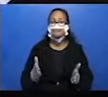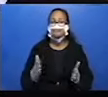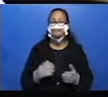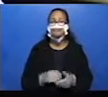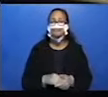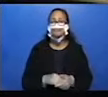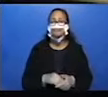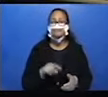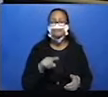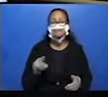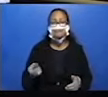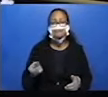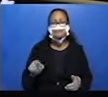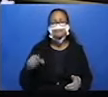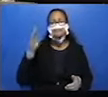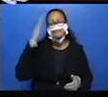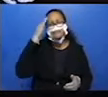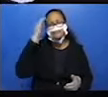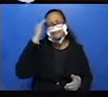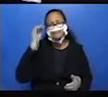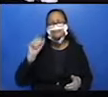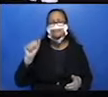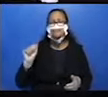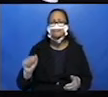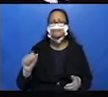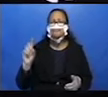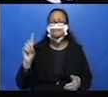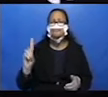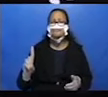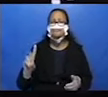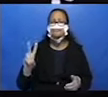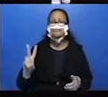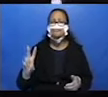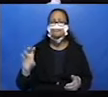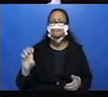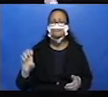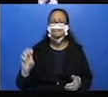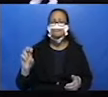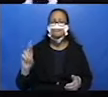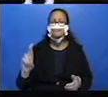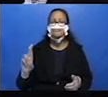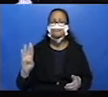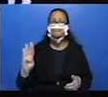Você sabe o que é advérbio? Já ouviu falar?